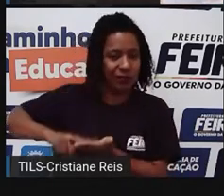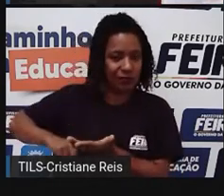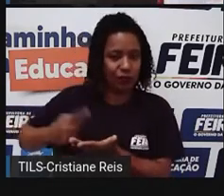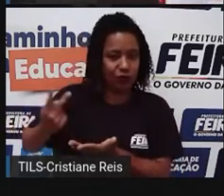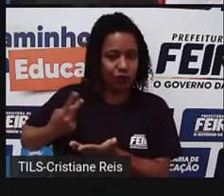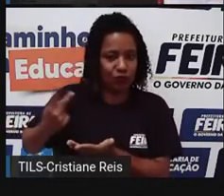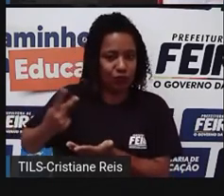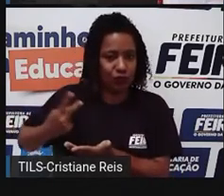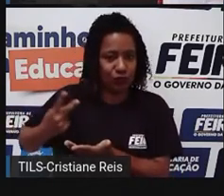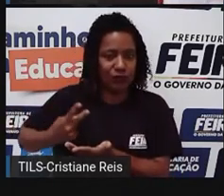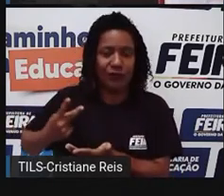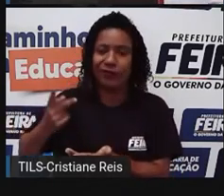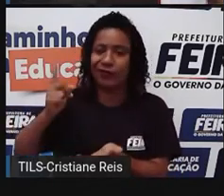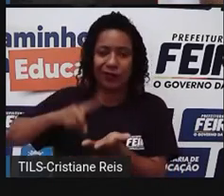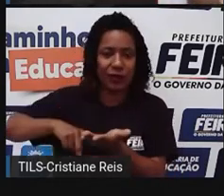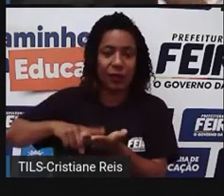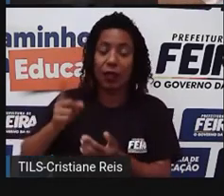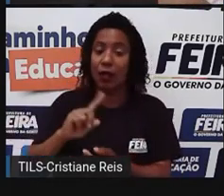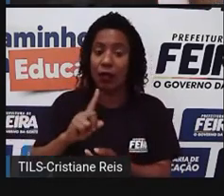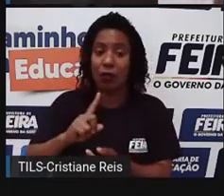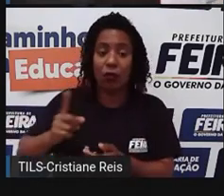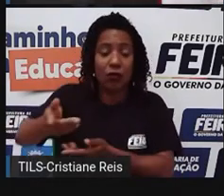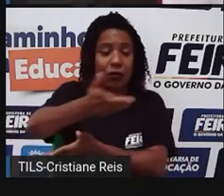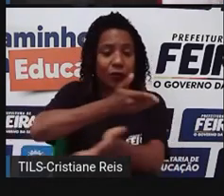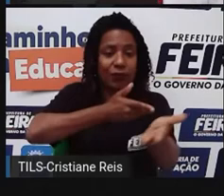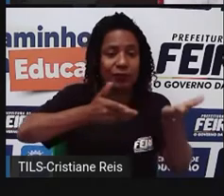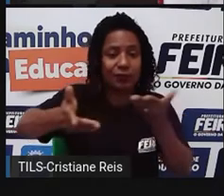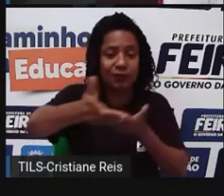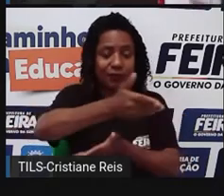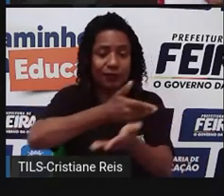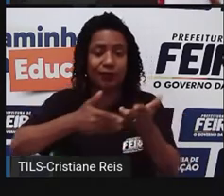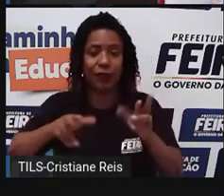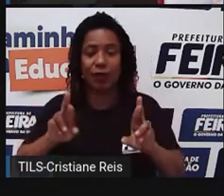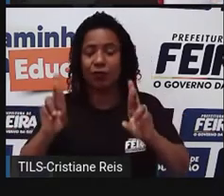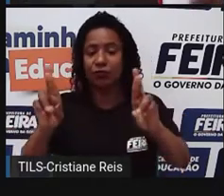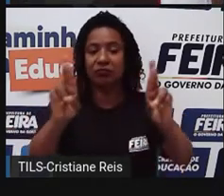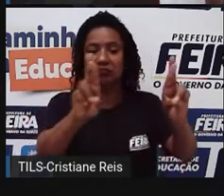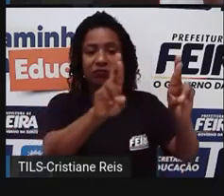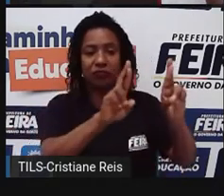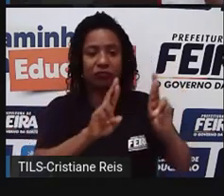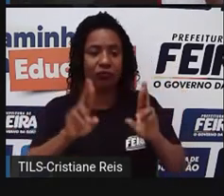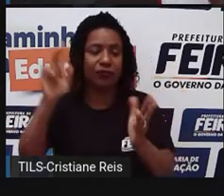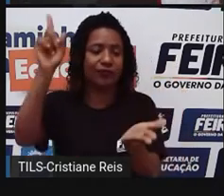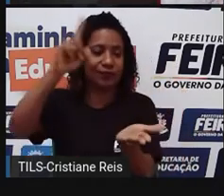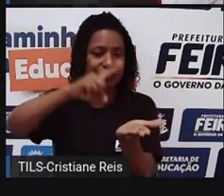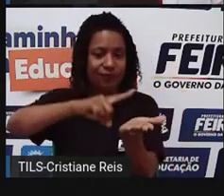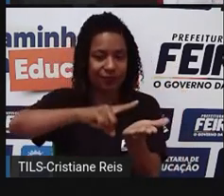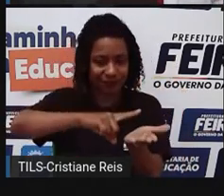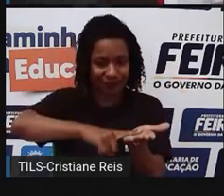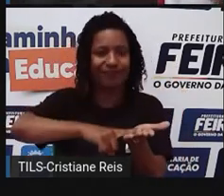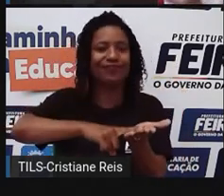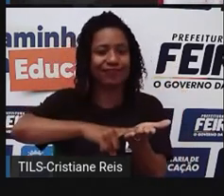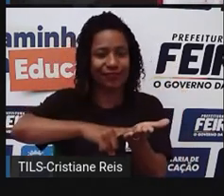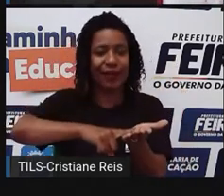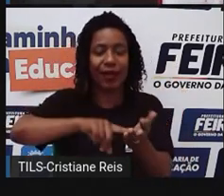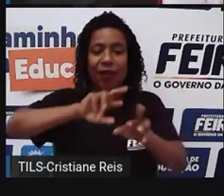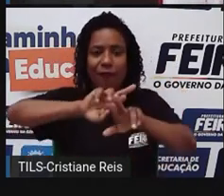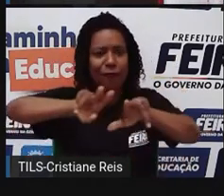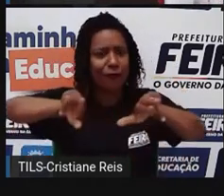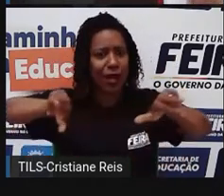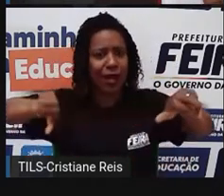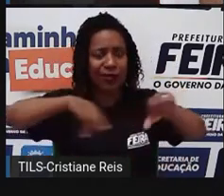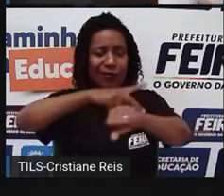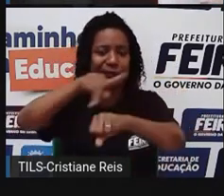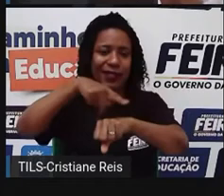representantes de países, ou chefes de Estados, né, como a gente chama. Ali já vão envolver vários chefes de